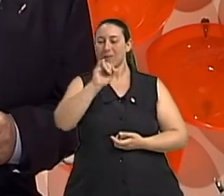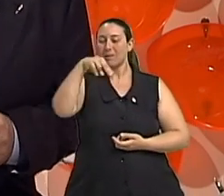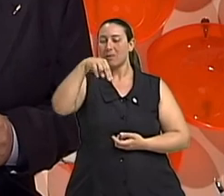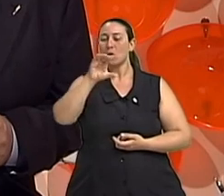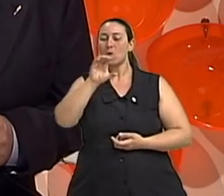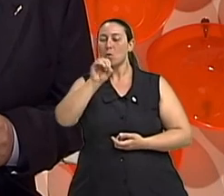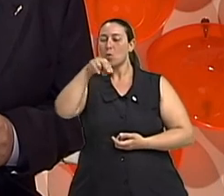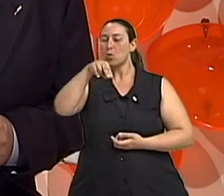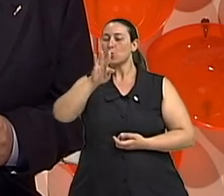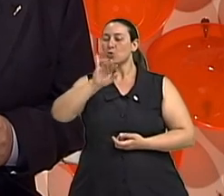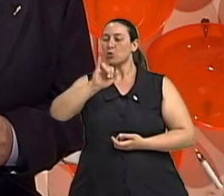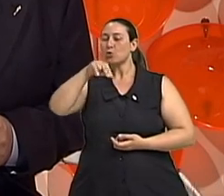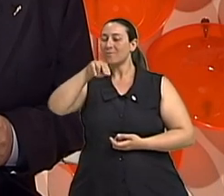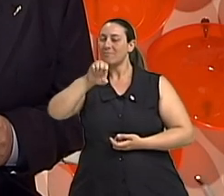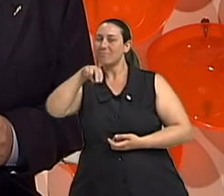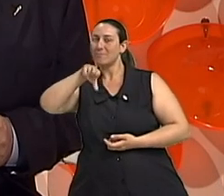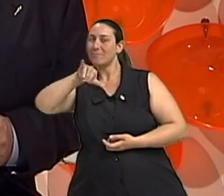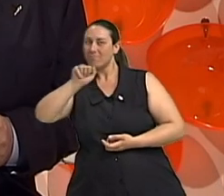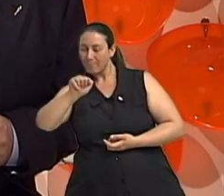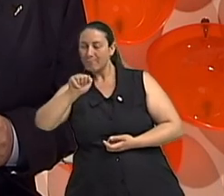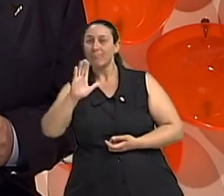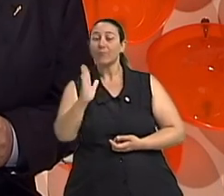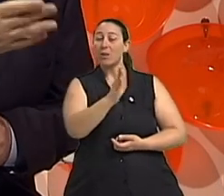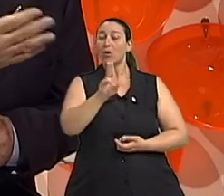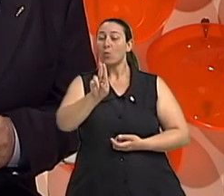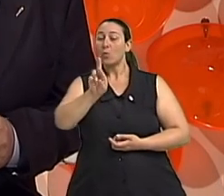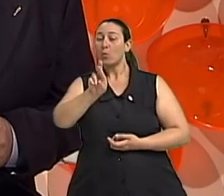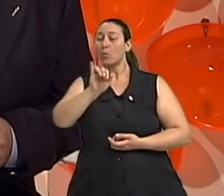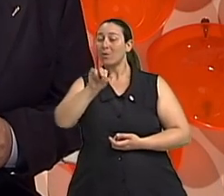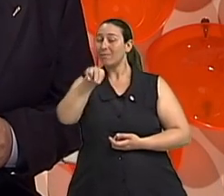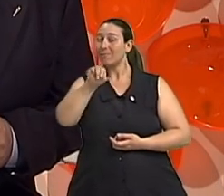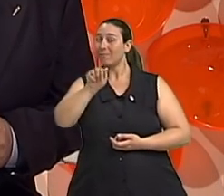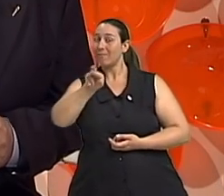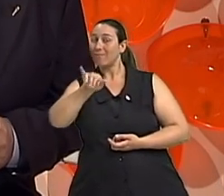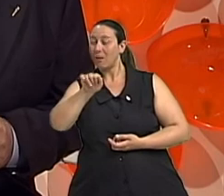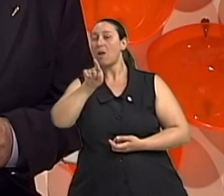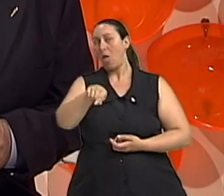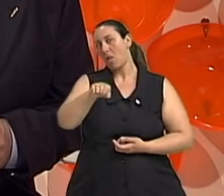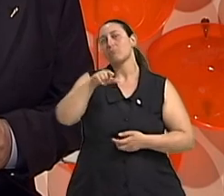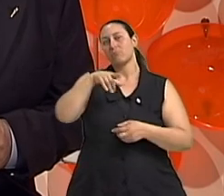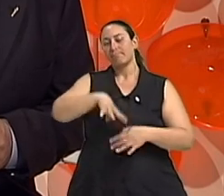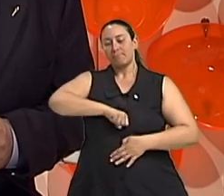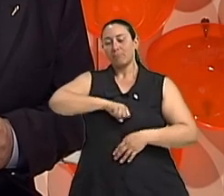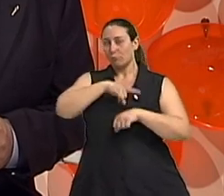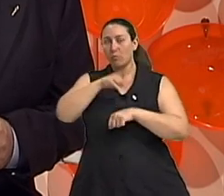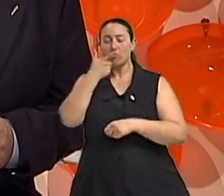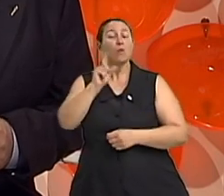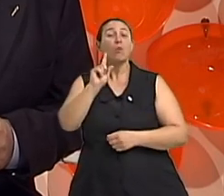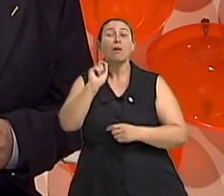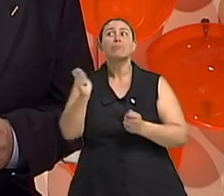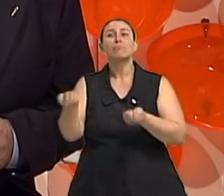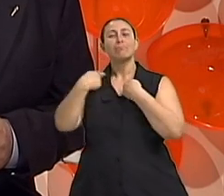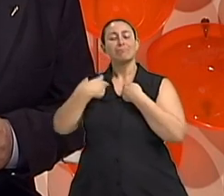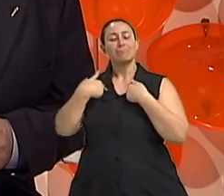um problema que traz, como dissesse, o comprometimento da autoestima, da